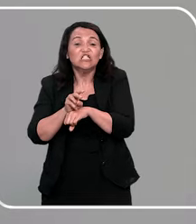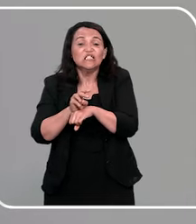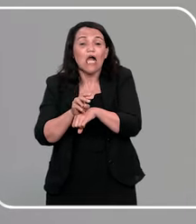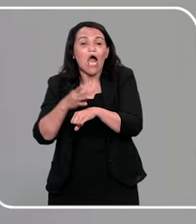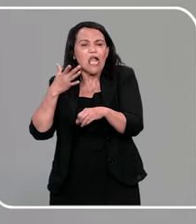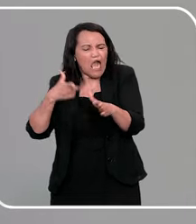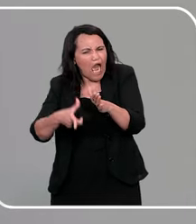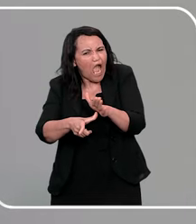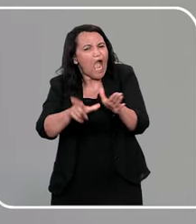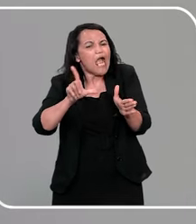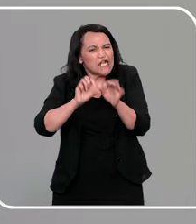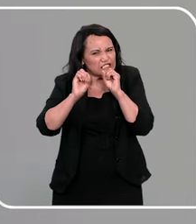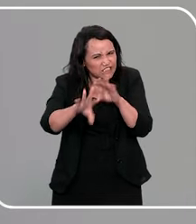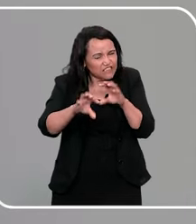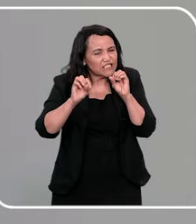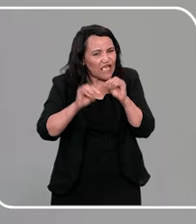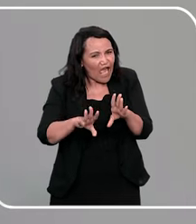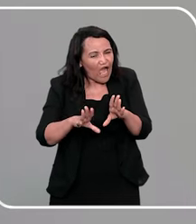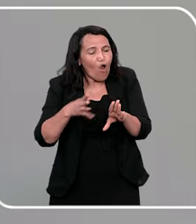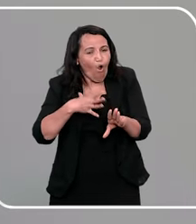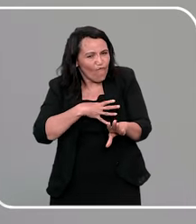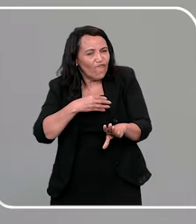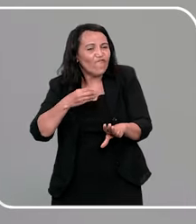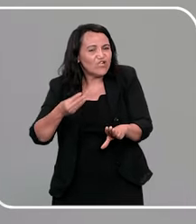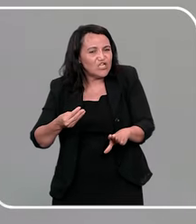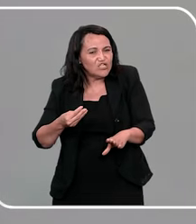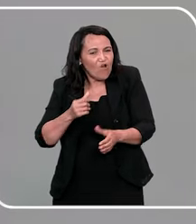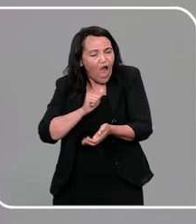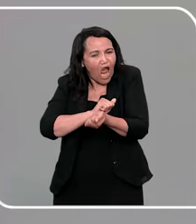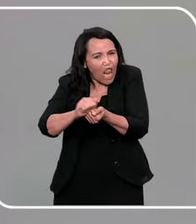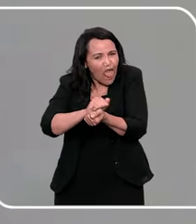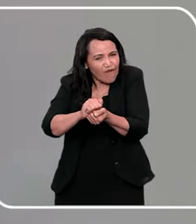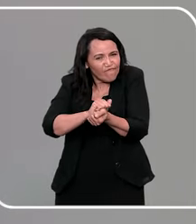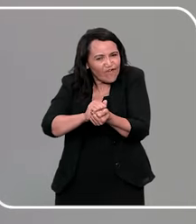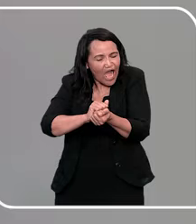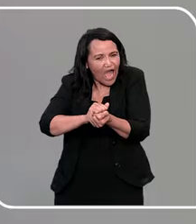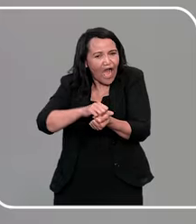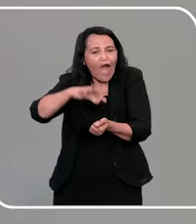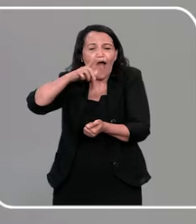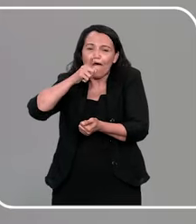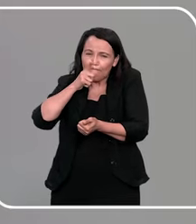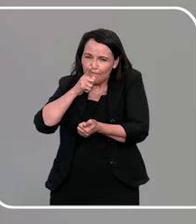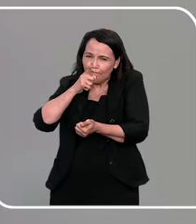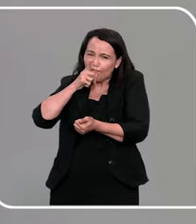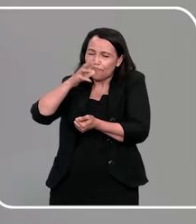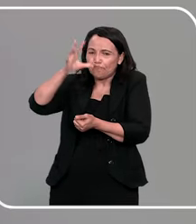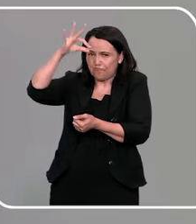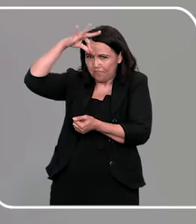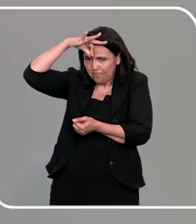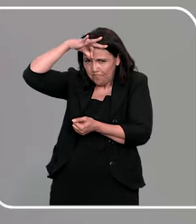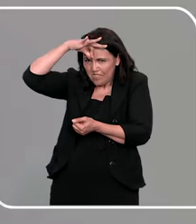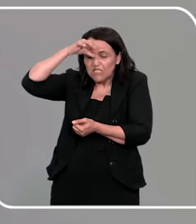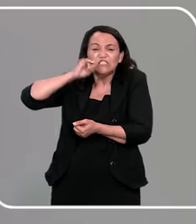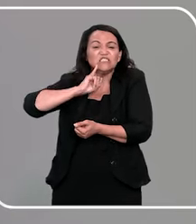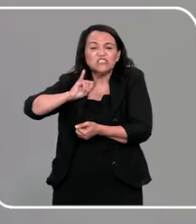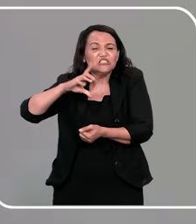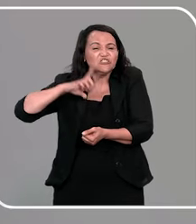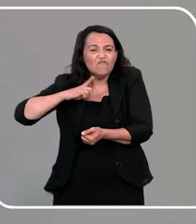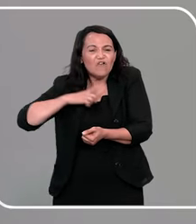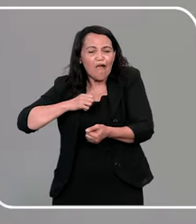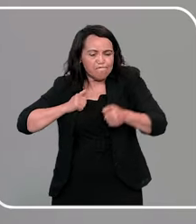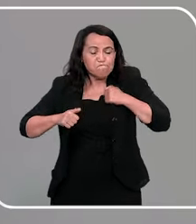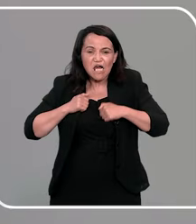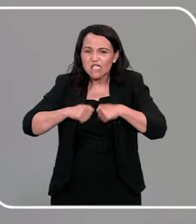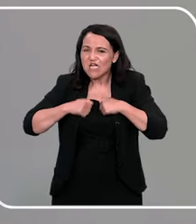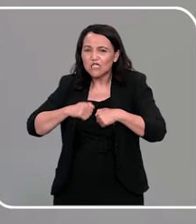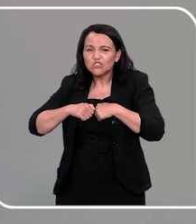seu filho a lavar as partes íntimas, então assim, minha filha, eu sempre falo isso, filha, se você estiver tomando banho na casa da vovó, na casa da sua